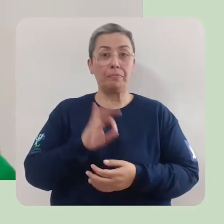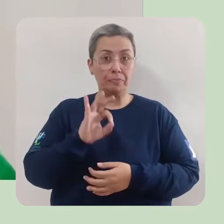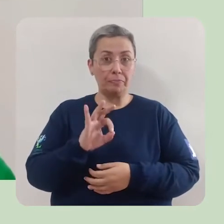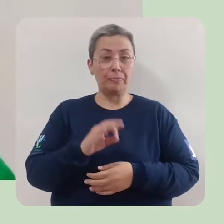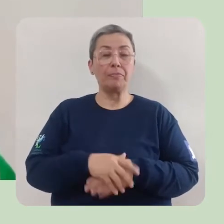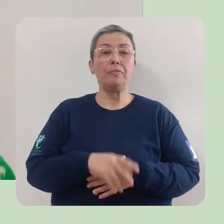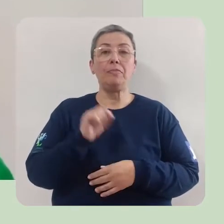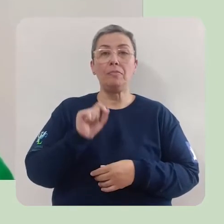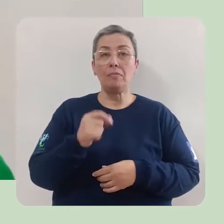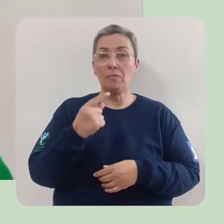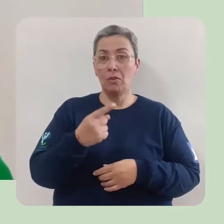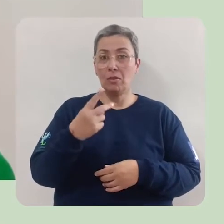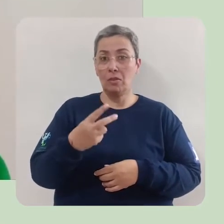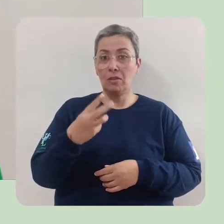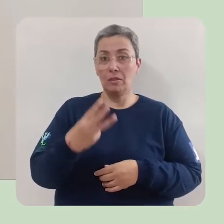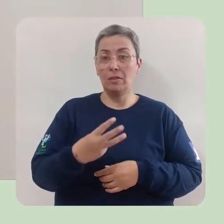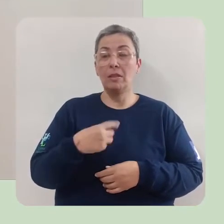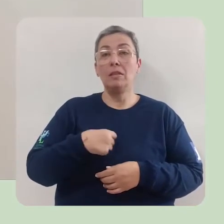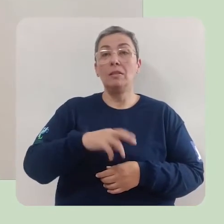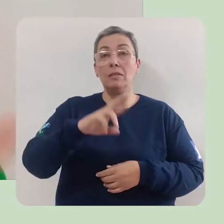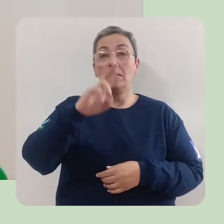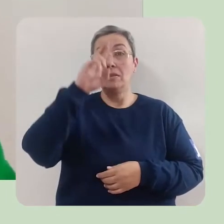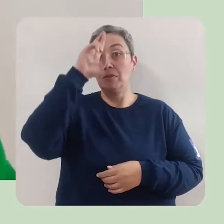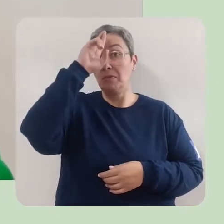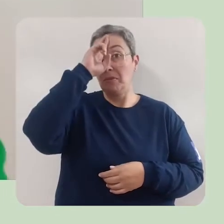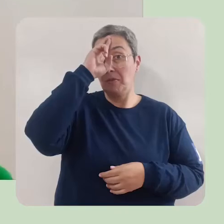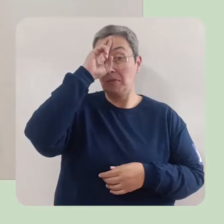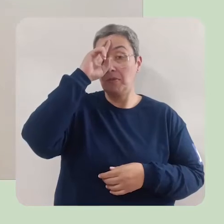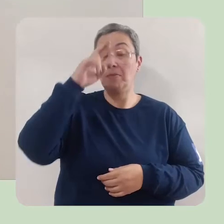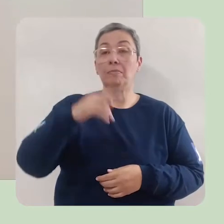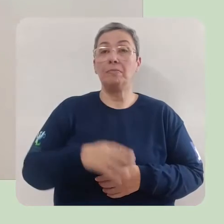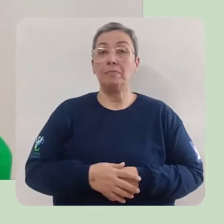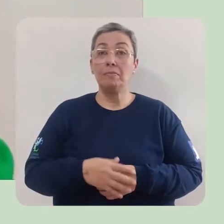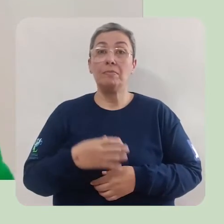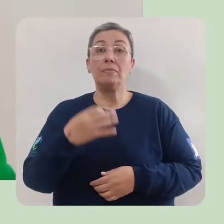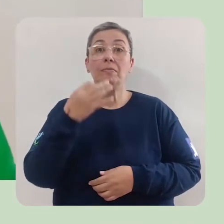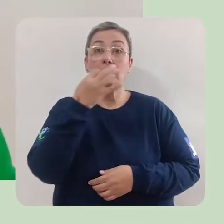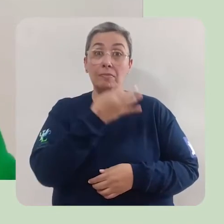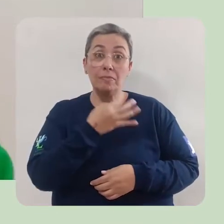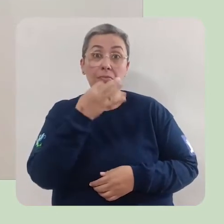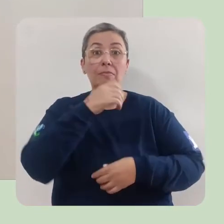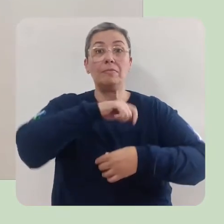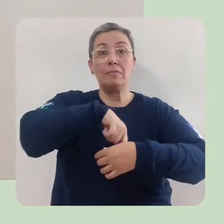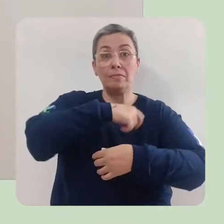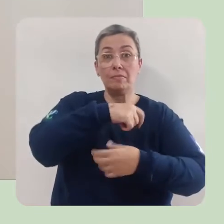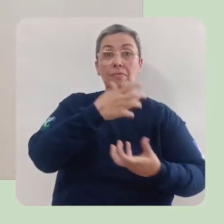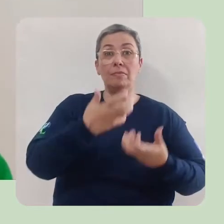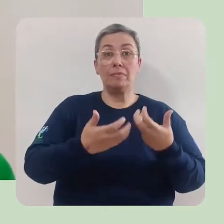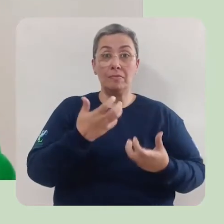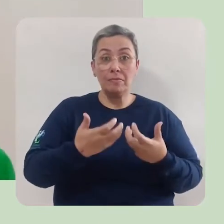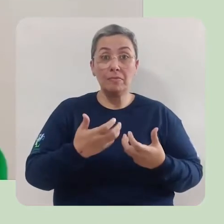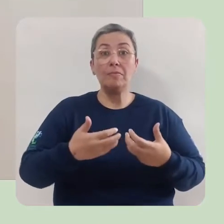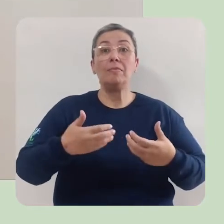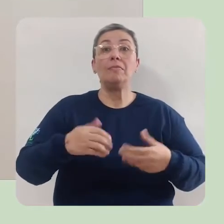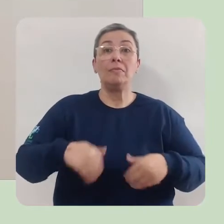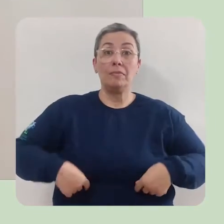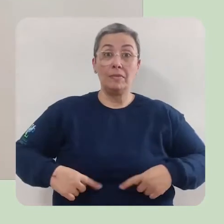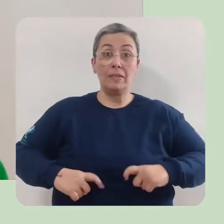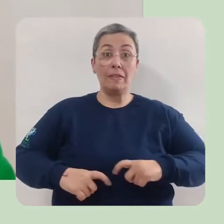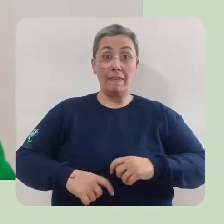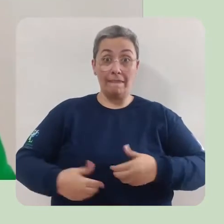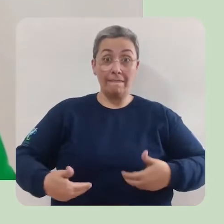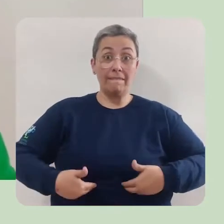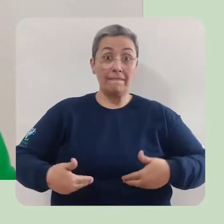Um, dois, três. Meio-dia. Sobia panela no fogo, barriga